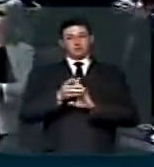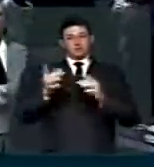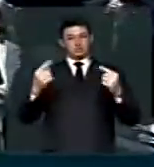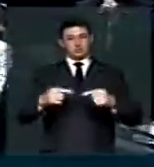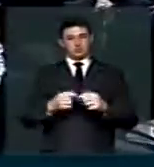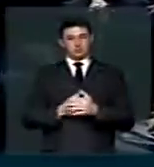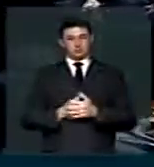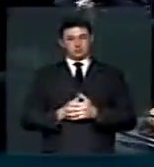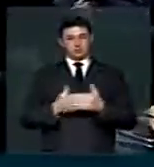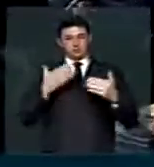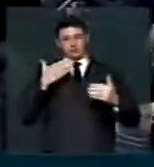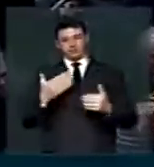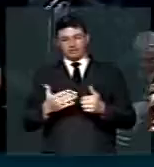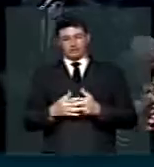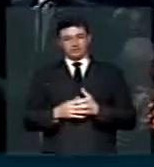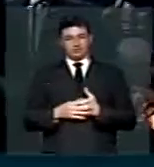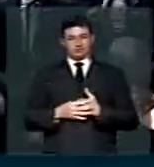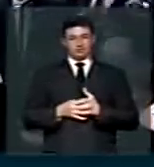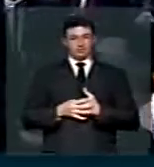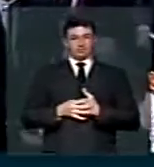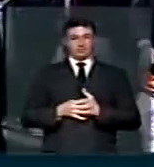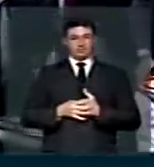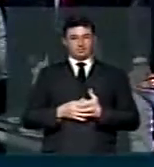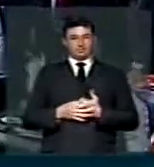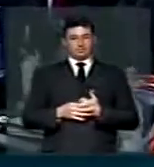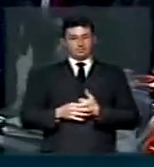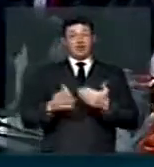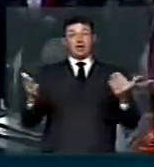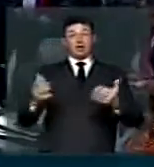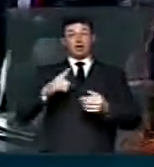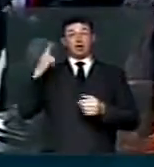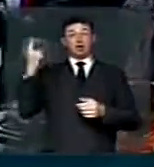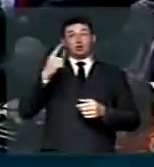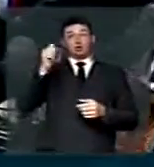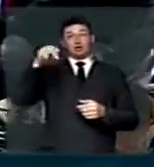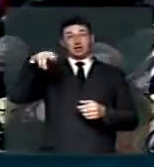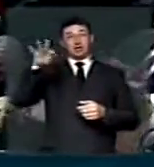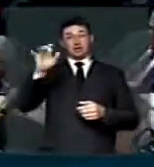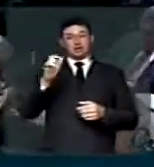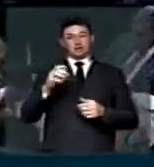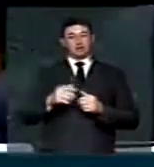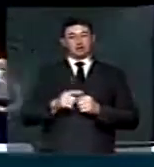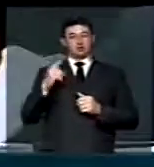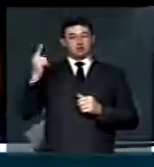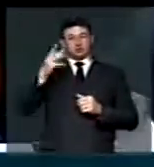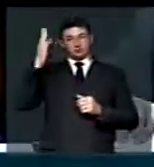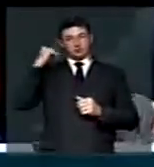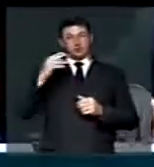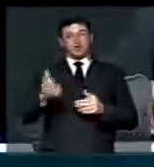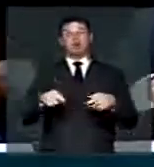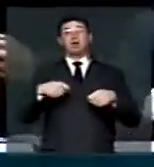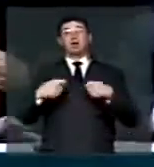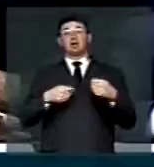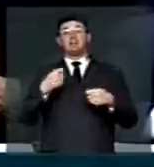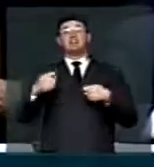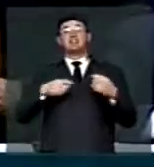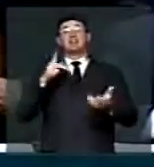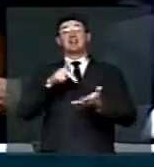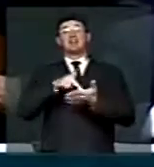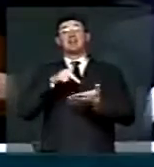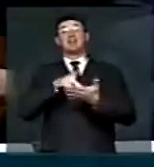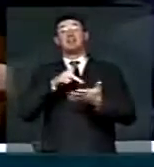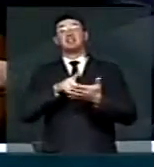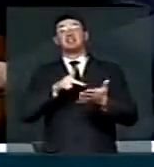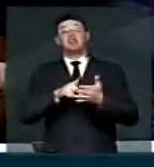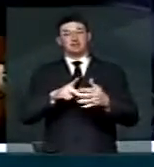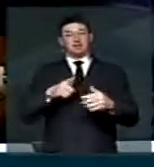saberão... a favor, votação nominal. Agora todos os agentes de saúde terão oportunidade de saber quem de fato